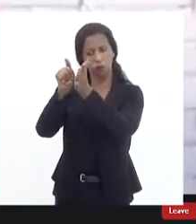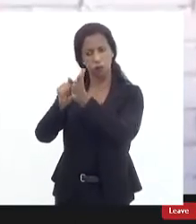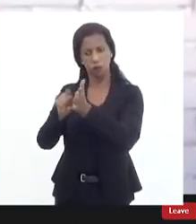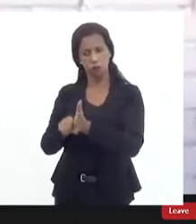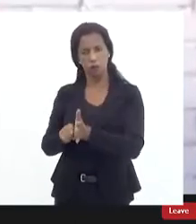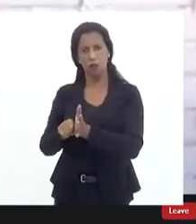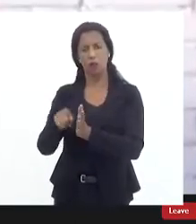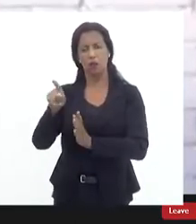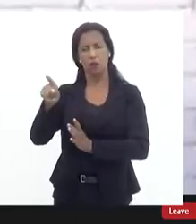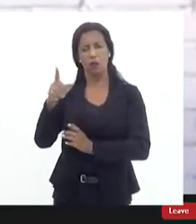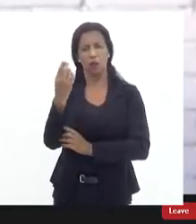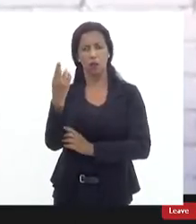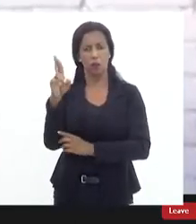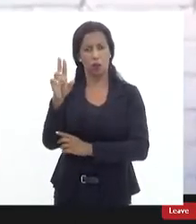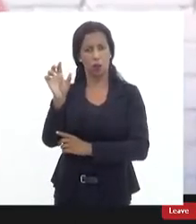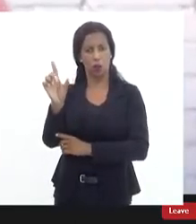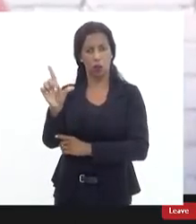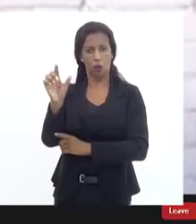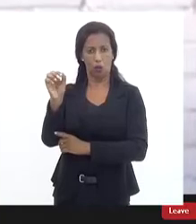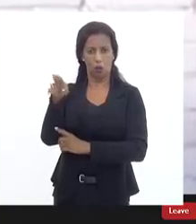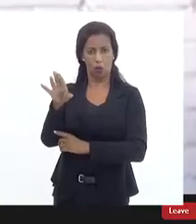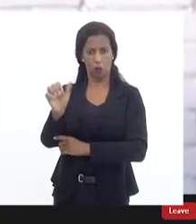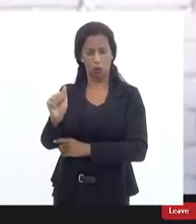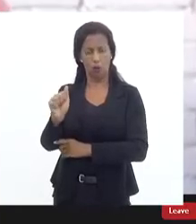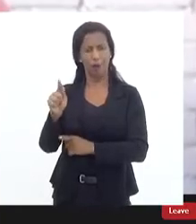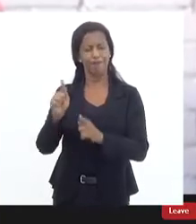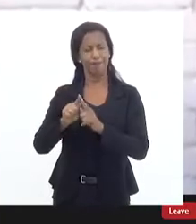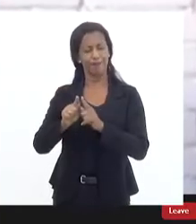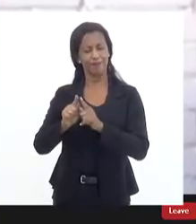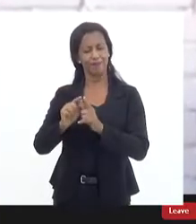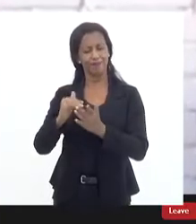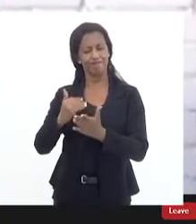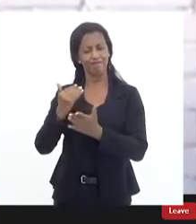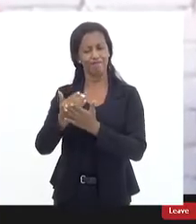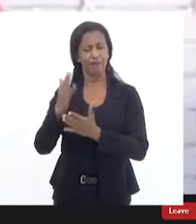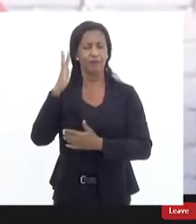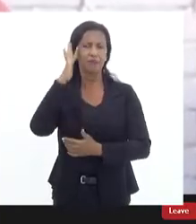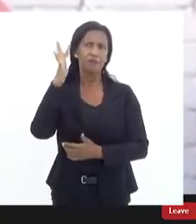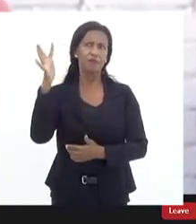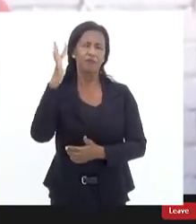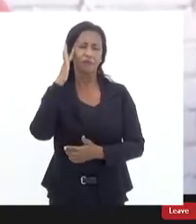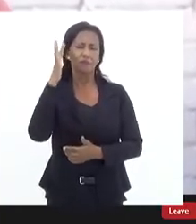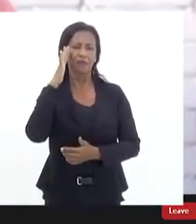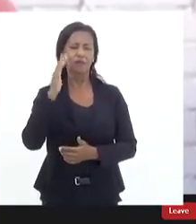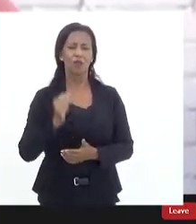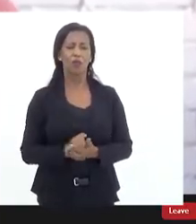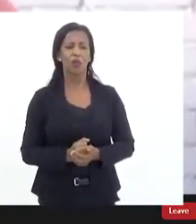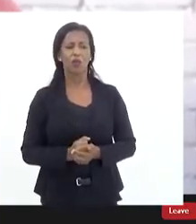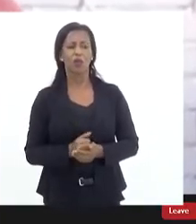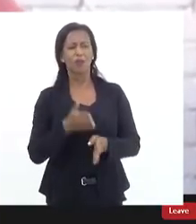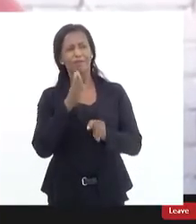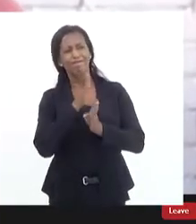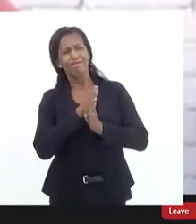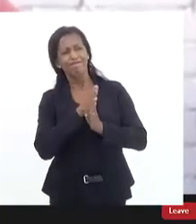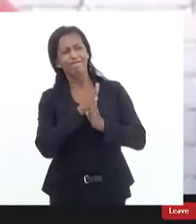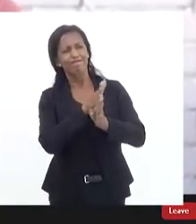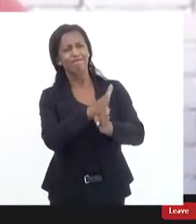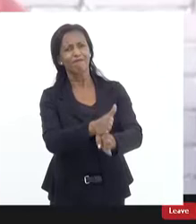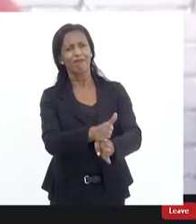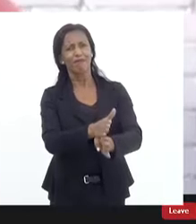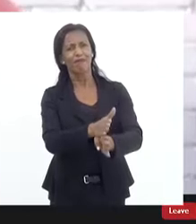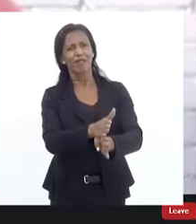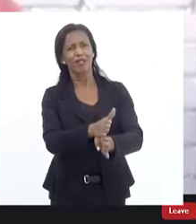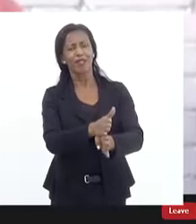Reinaldo Lomba quero aqui também acrescer essa reflexão sobre caminhos da redução da letalidade